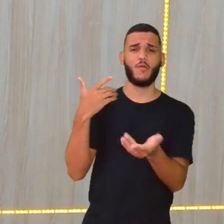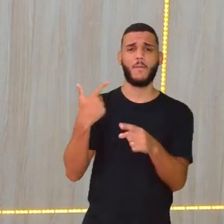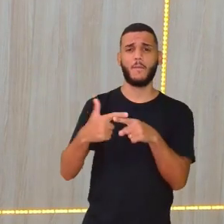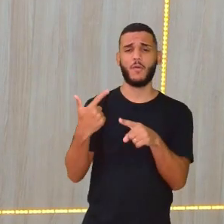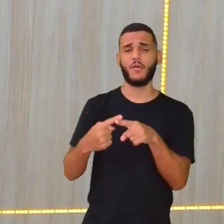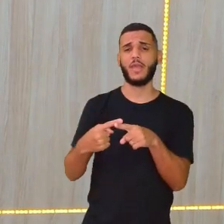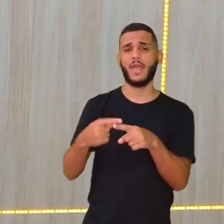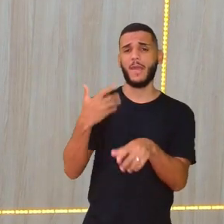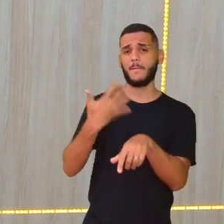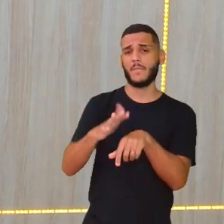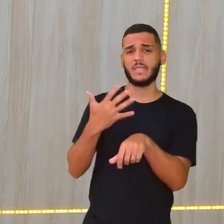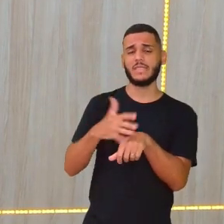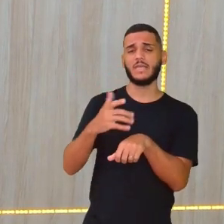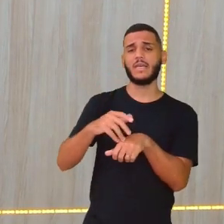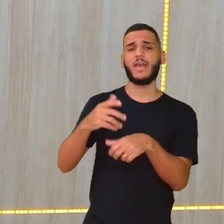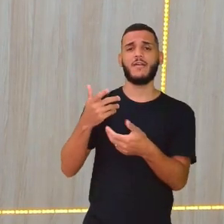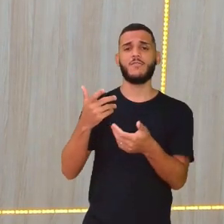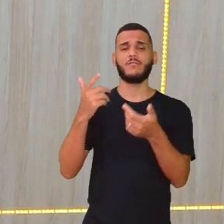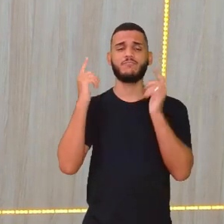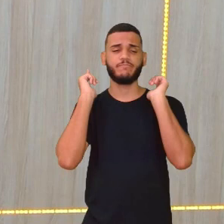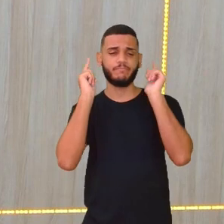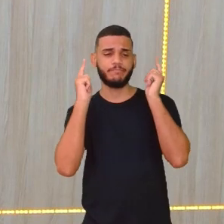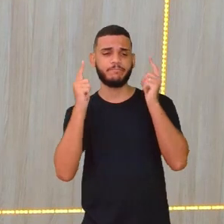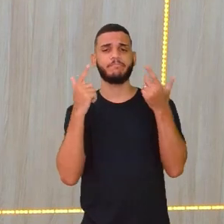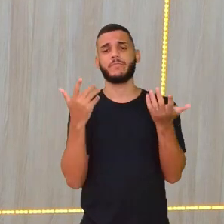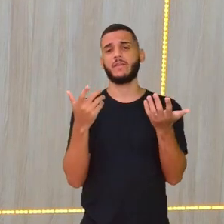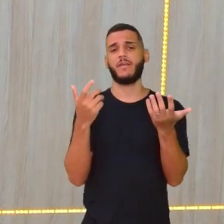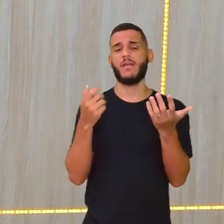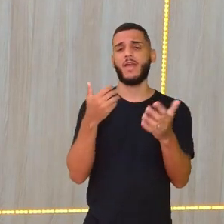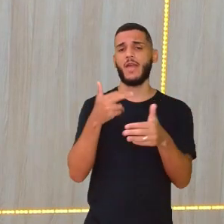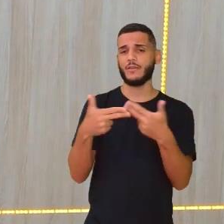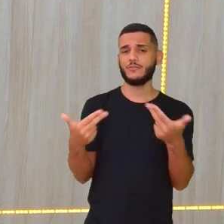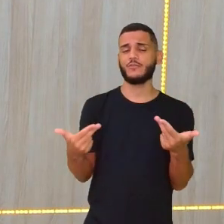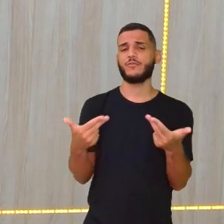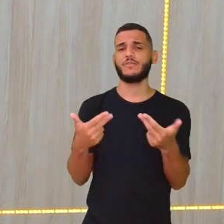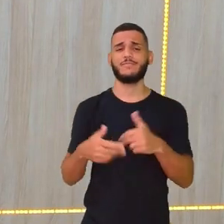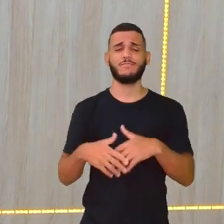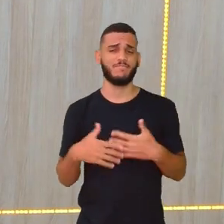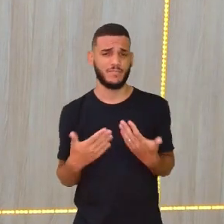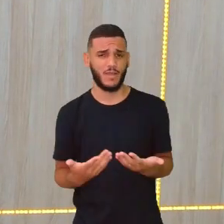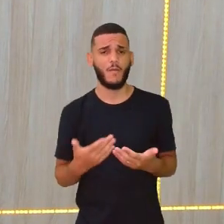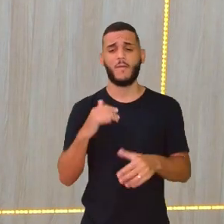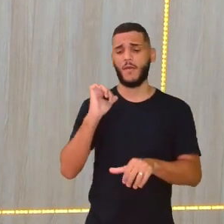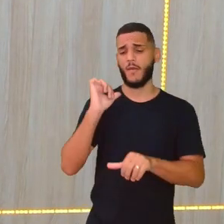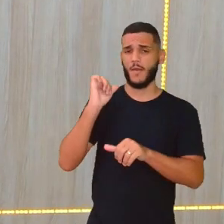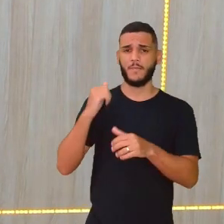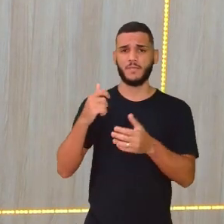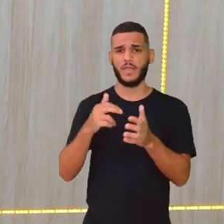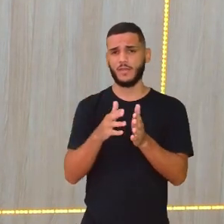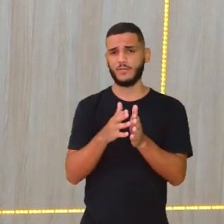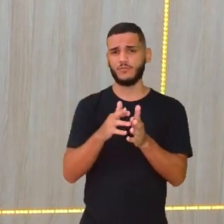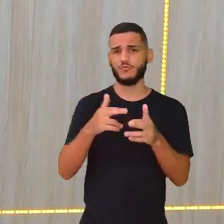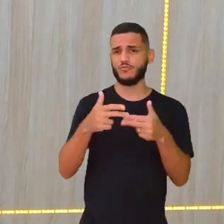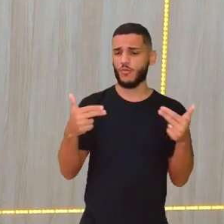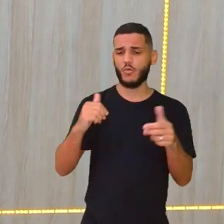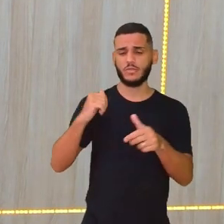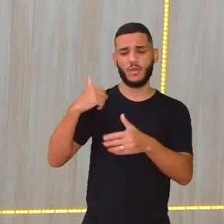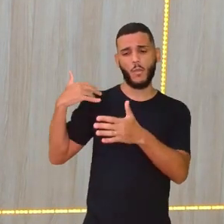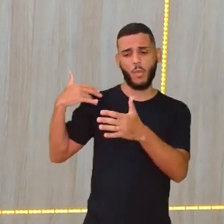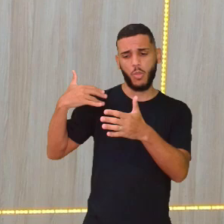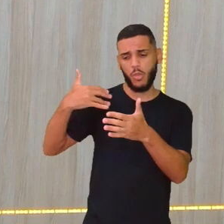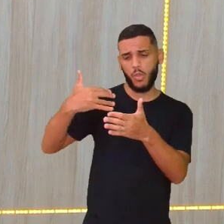recreacionais, né? Mas, graças a Deus, as coisas foram mudando e essa prática, ela voltou a ser possível, né? Então,